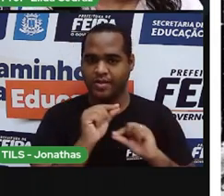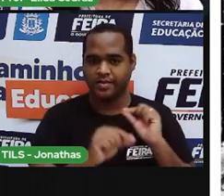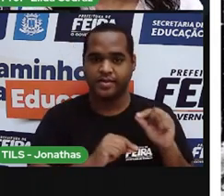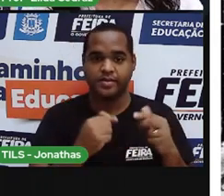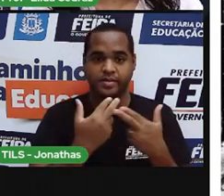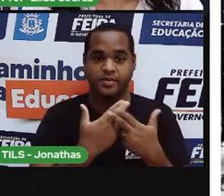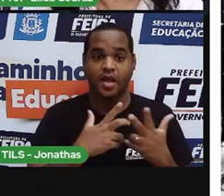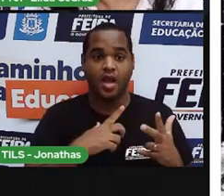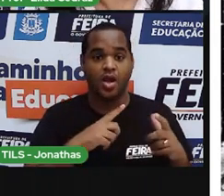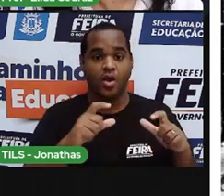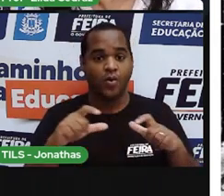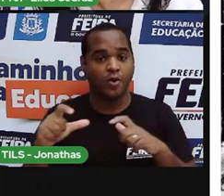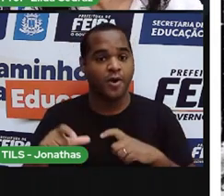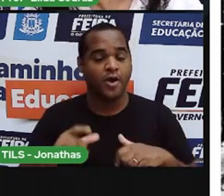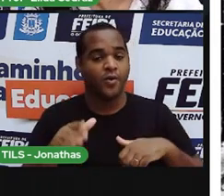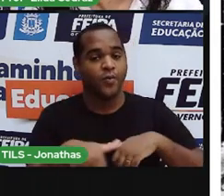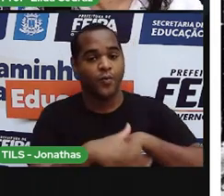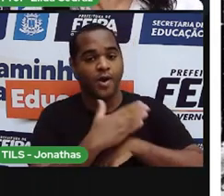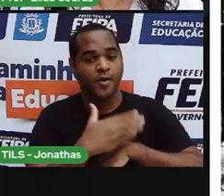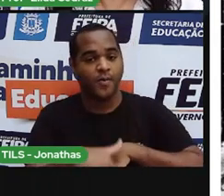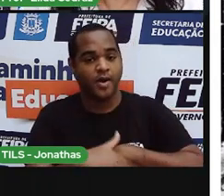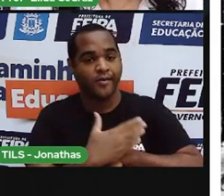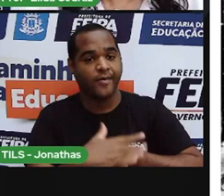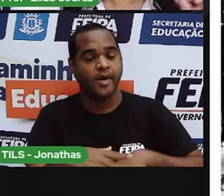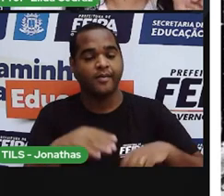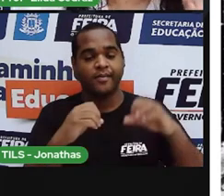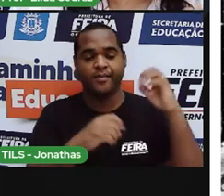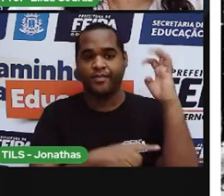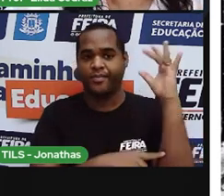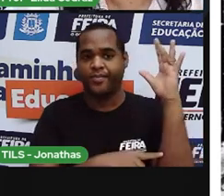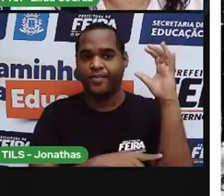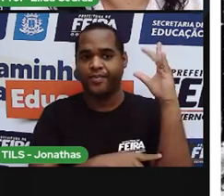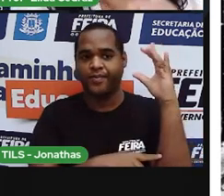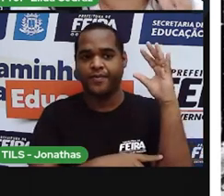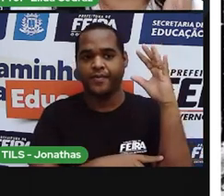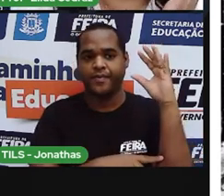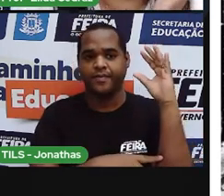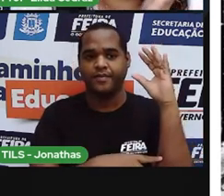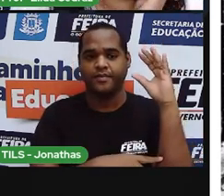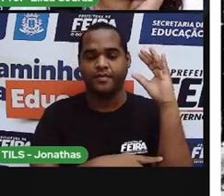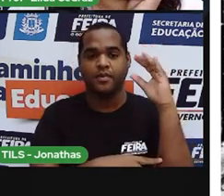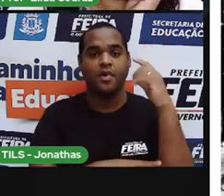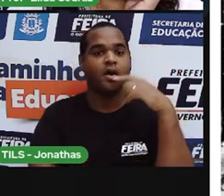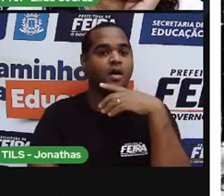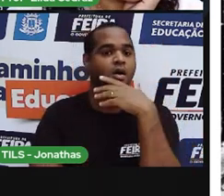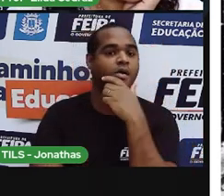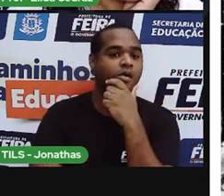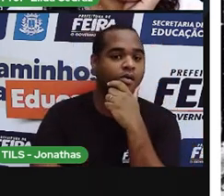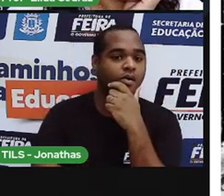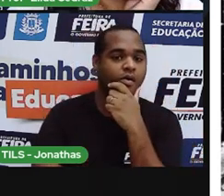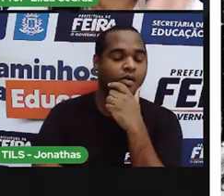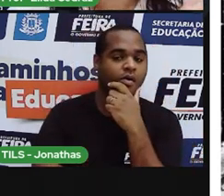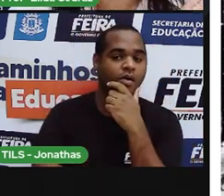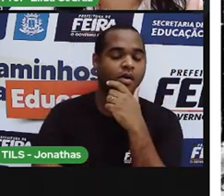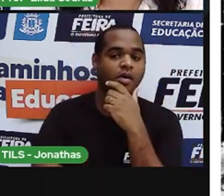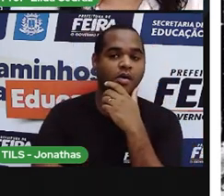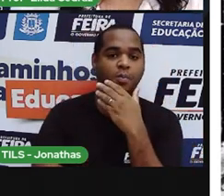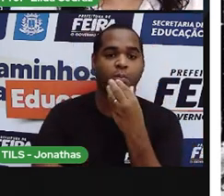as ruas. Esse é a pró já sabia. Mas esse aqui, a pró ficou assim, meu Deus,